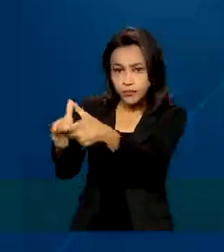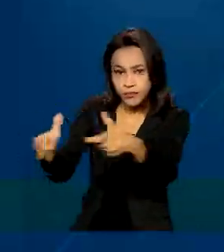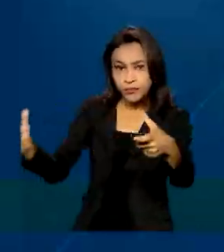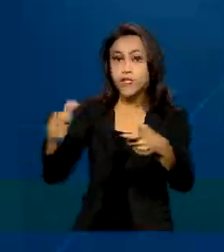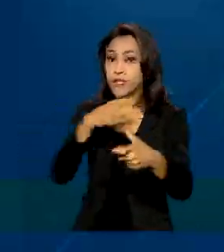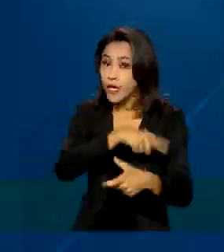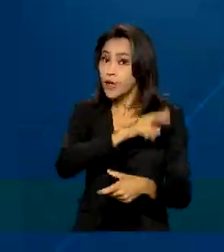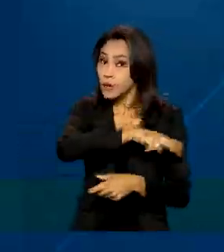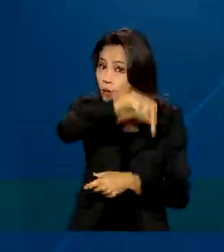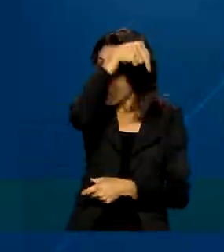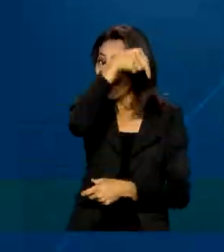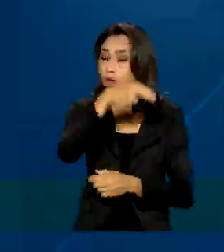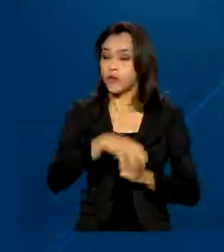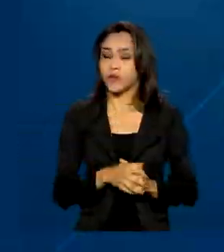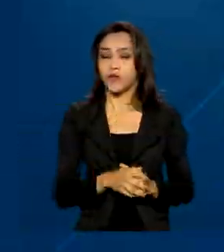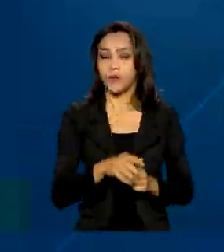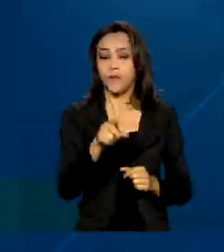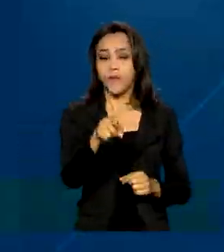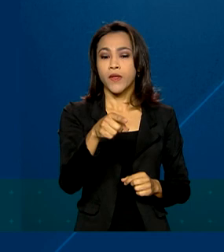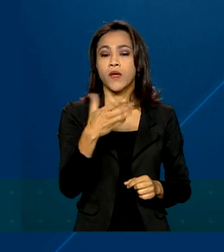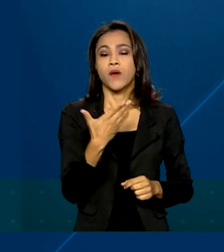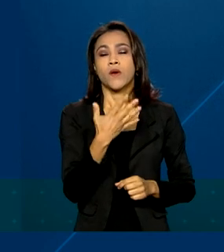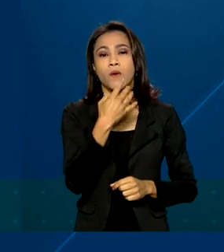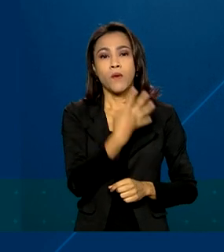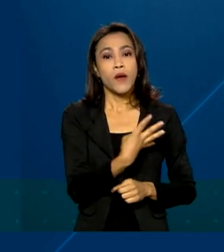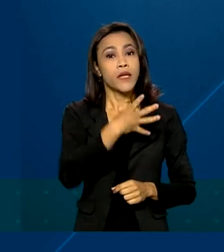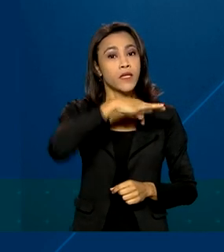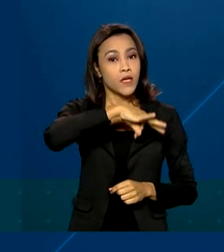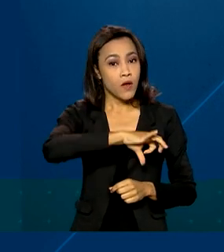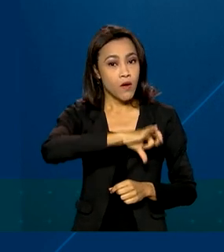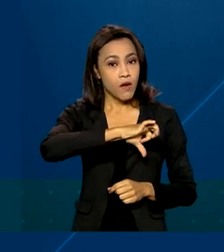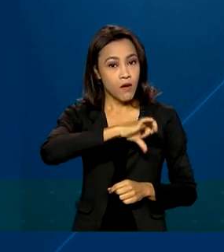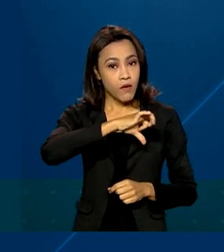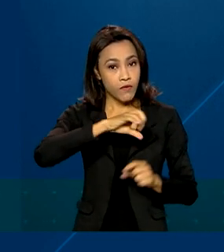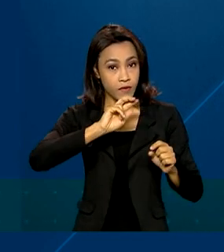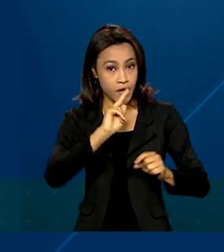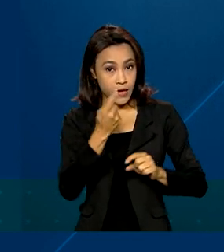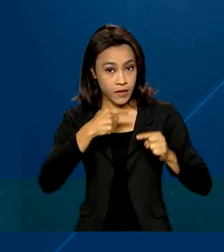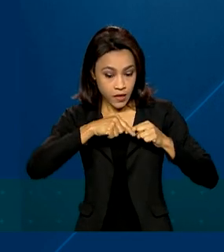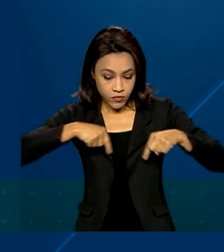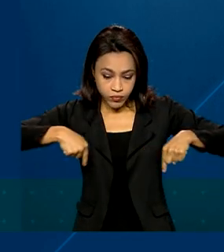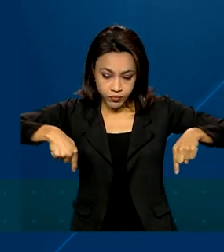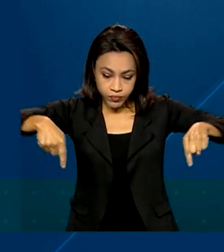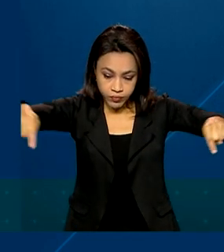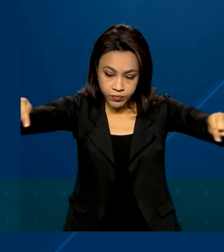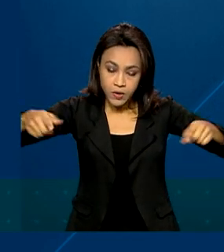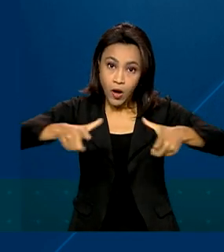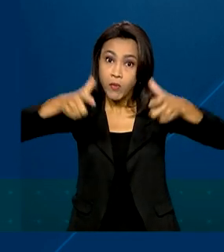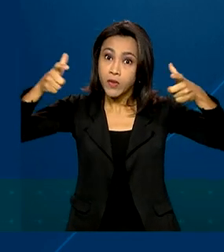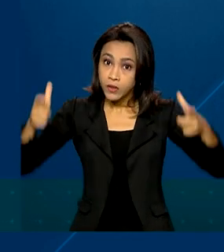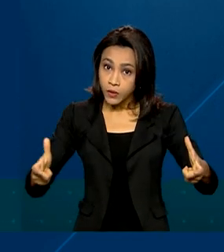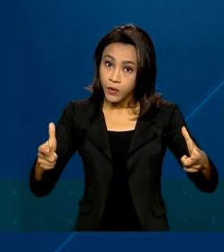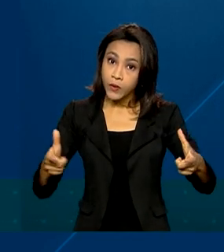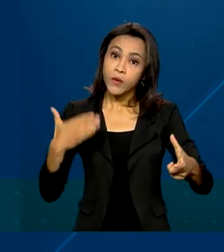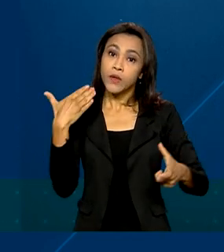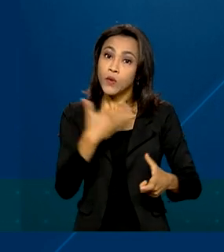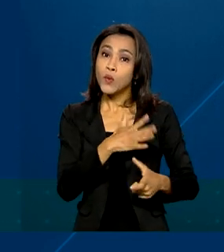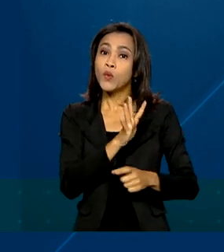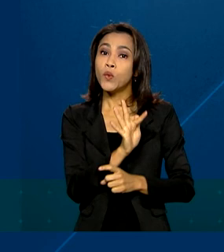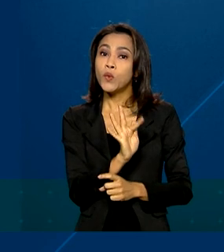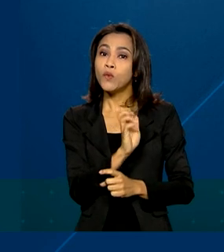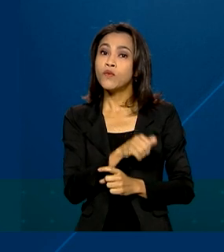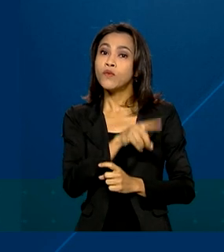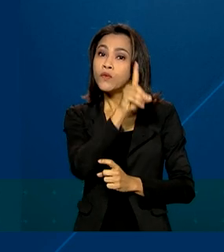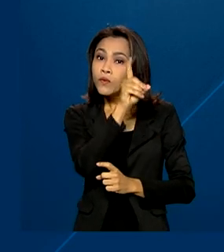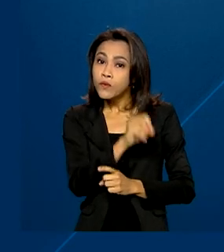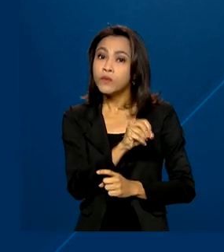Eu ampliei para 49 hectares já com produtora integrada. O FNE chegou na minha vida a